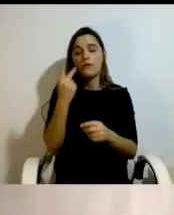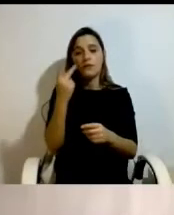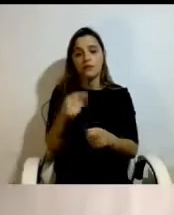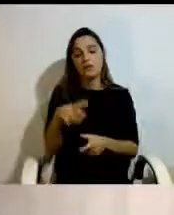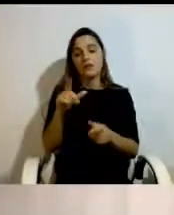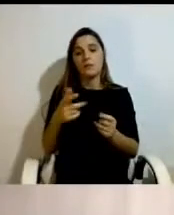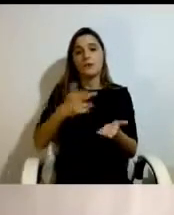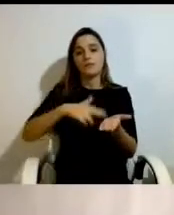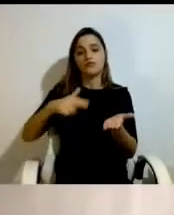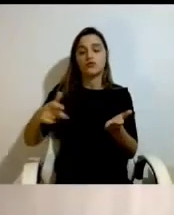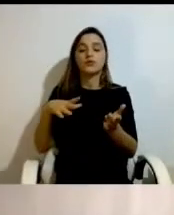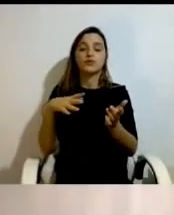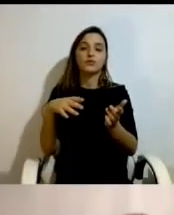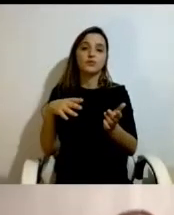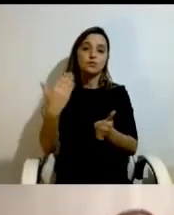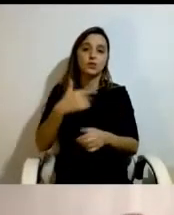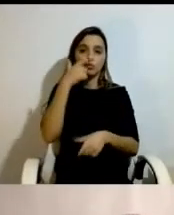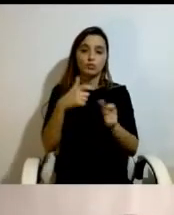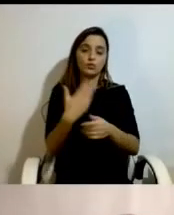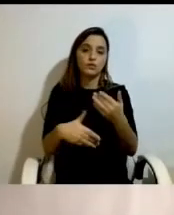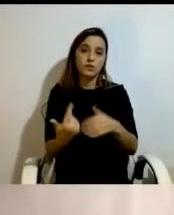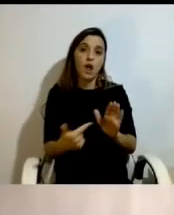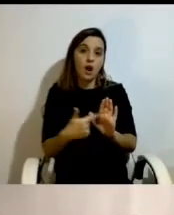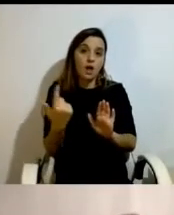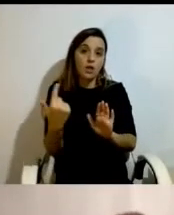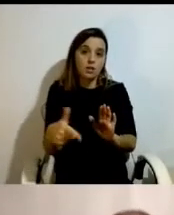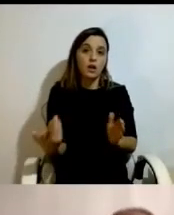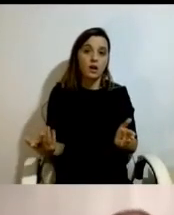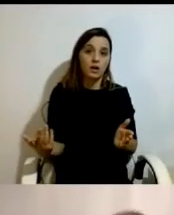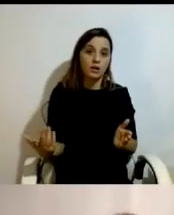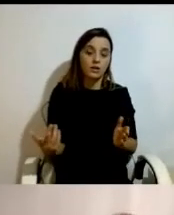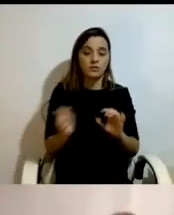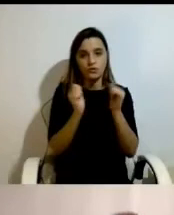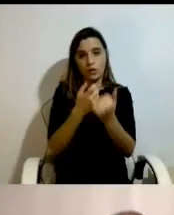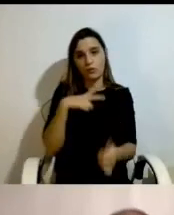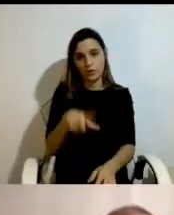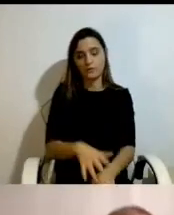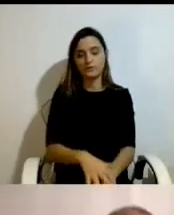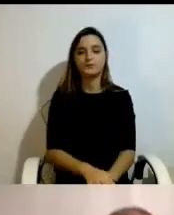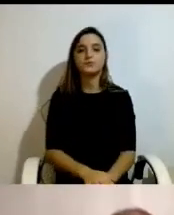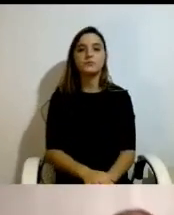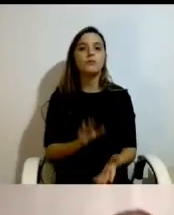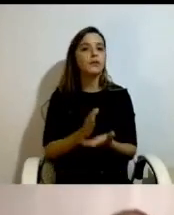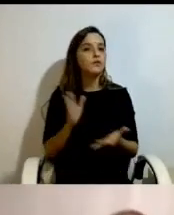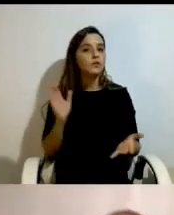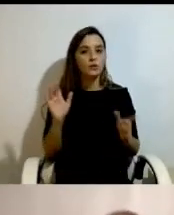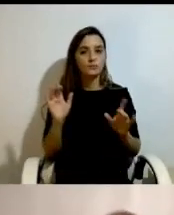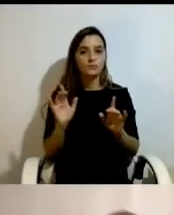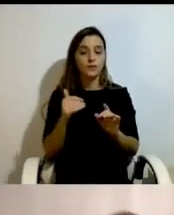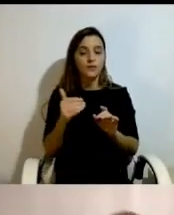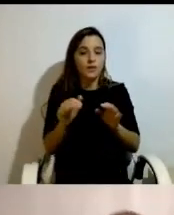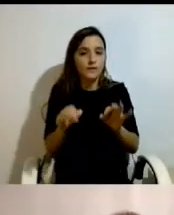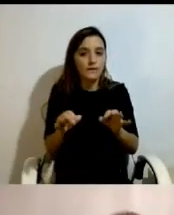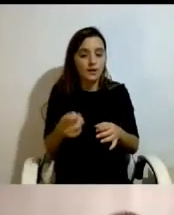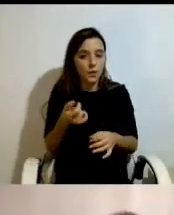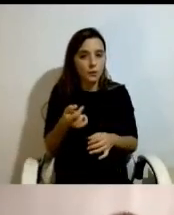Deficiência na Sociedade Portuguesa. Só, já muito no final, a análise